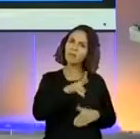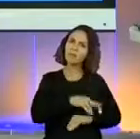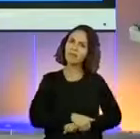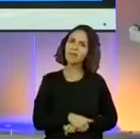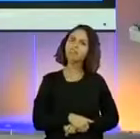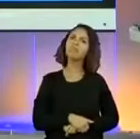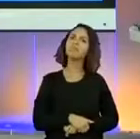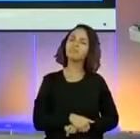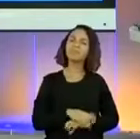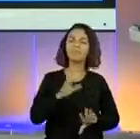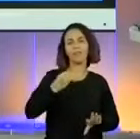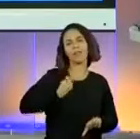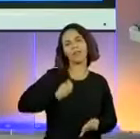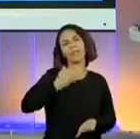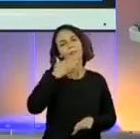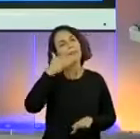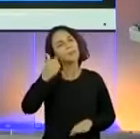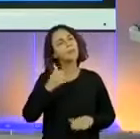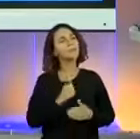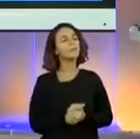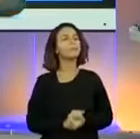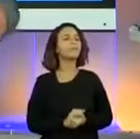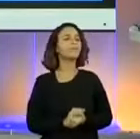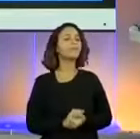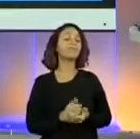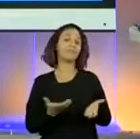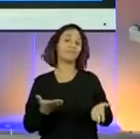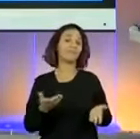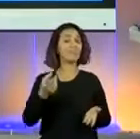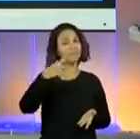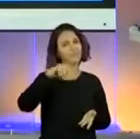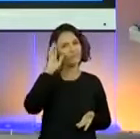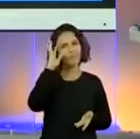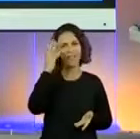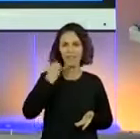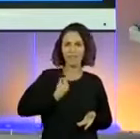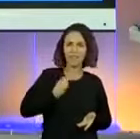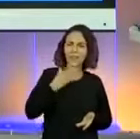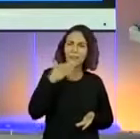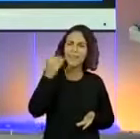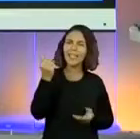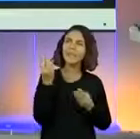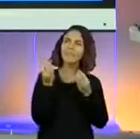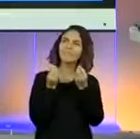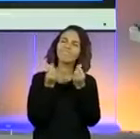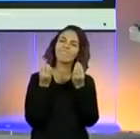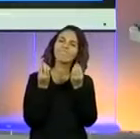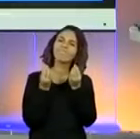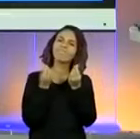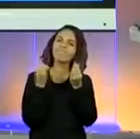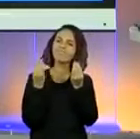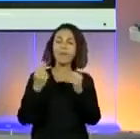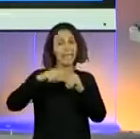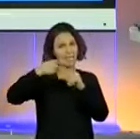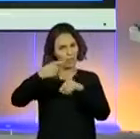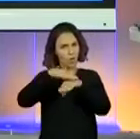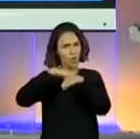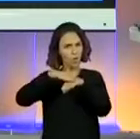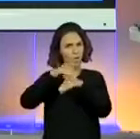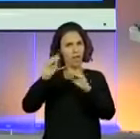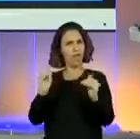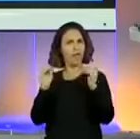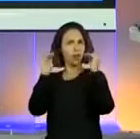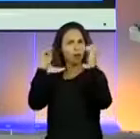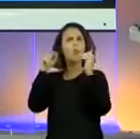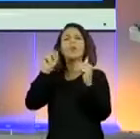Para ter uma vida melhor. Isso é uma coisa que a gente tem que pensar. Vida melhor? Vocês já depois conversem com os responsáveis? O que